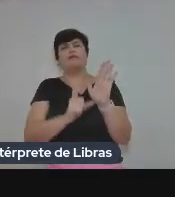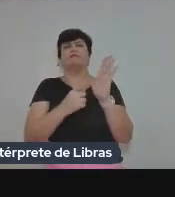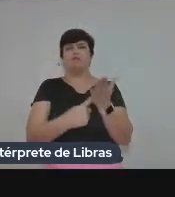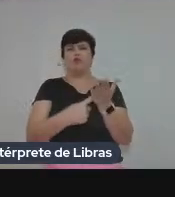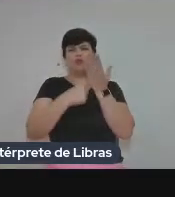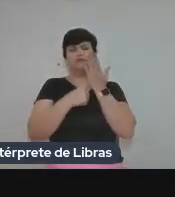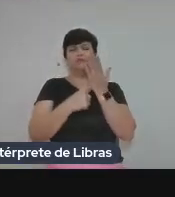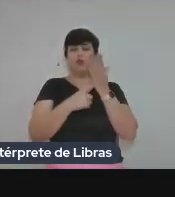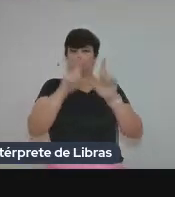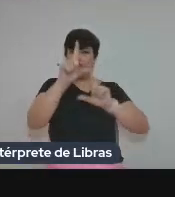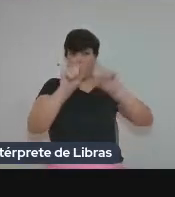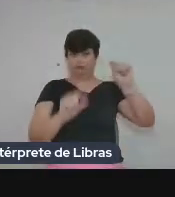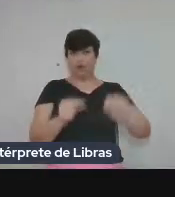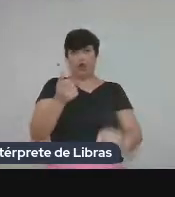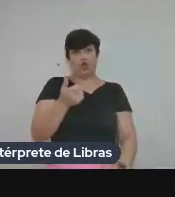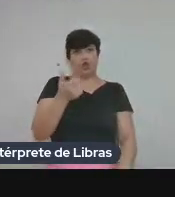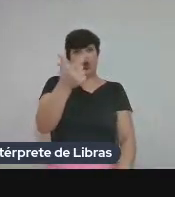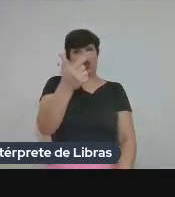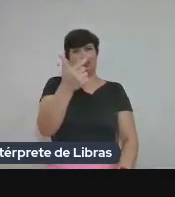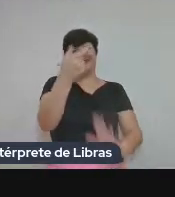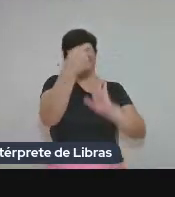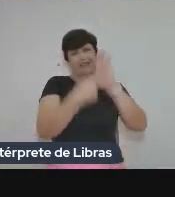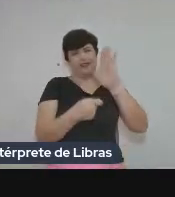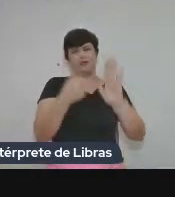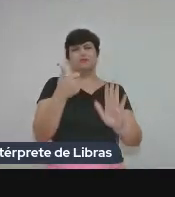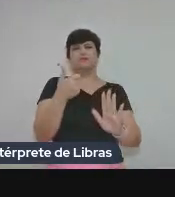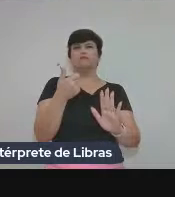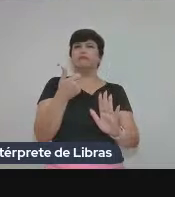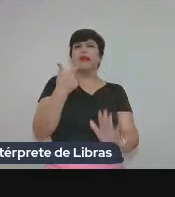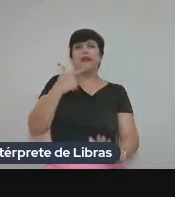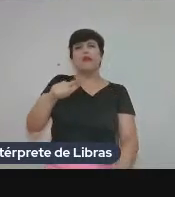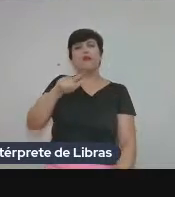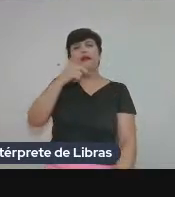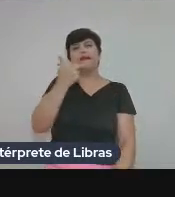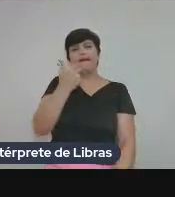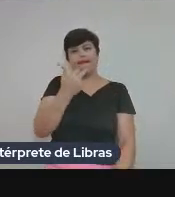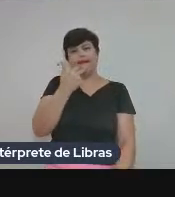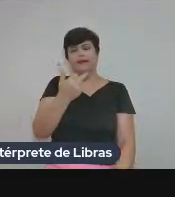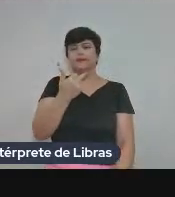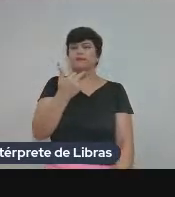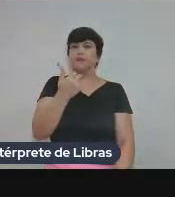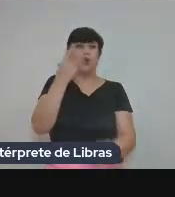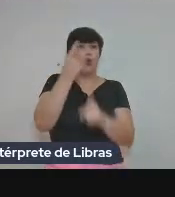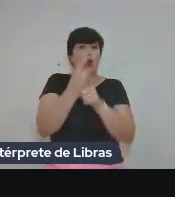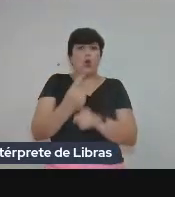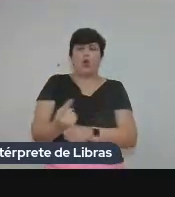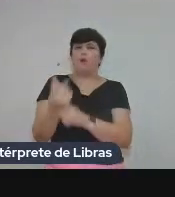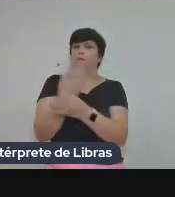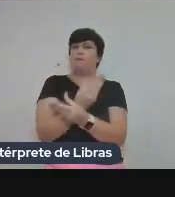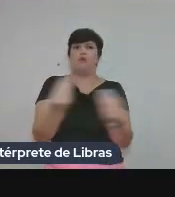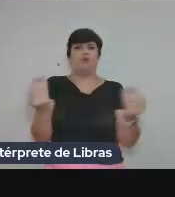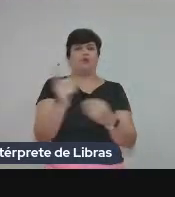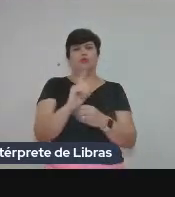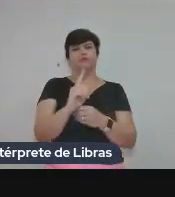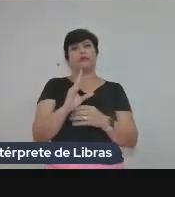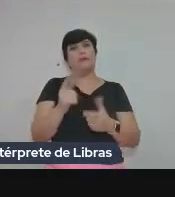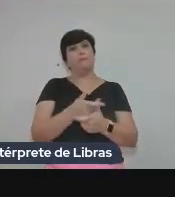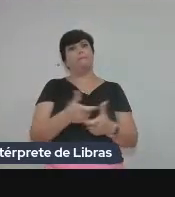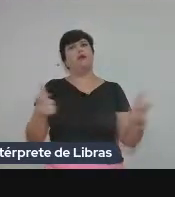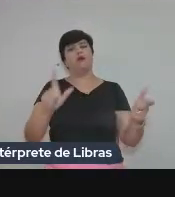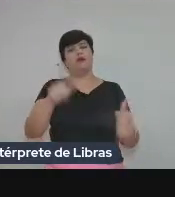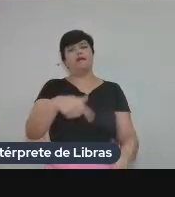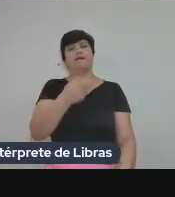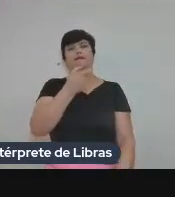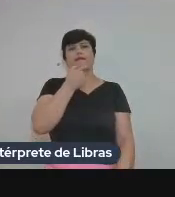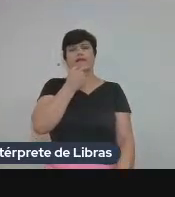selecionei 12 textos em língua inglesa, eu tentei achar vários manuais, mas no seu ponto de vista não poderia achar muitos, todos em língua inglesa,